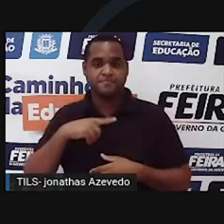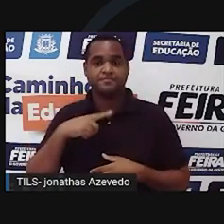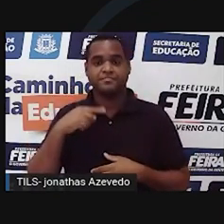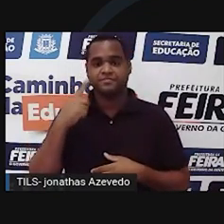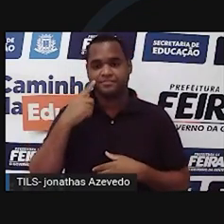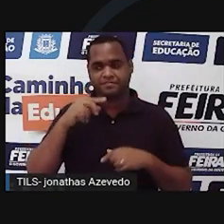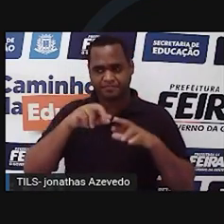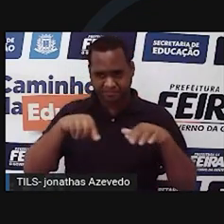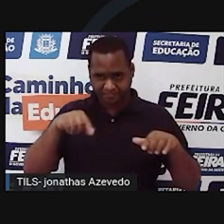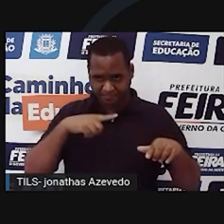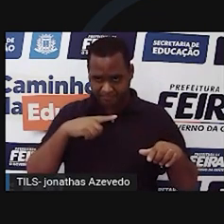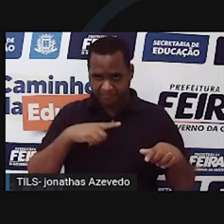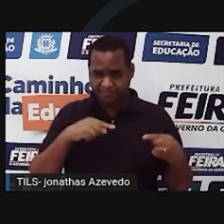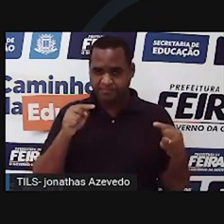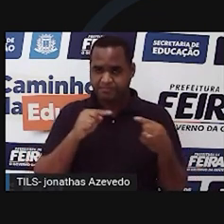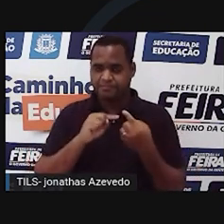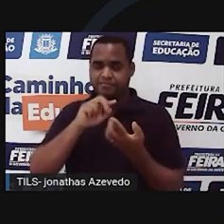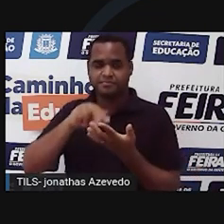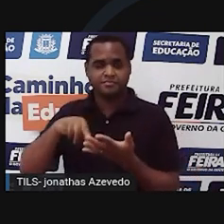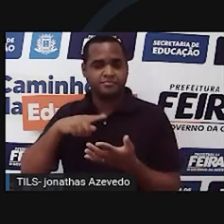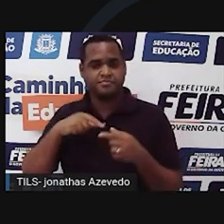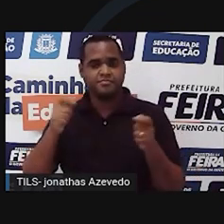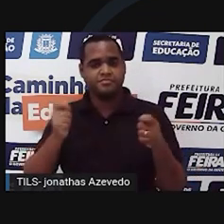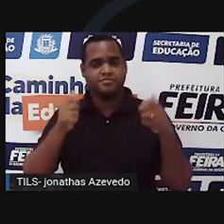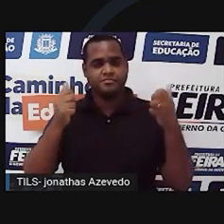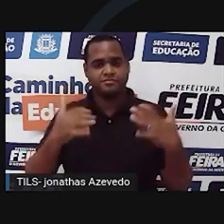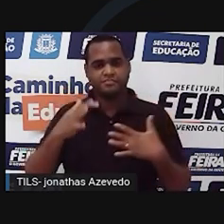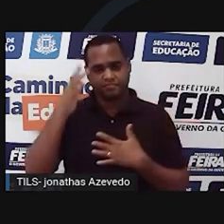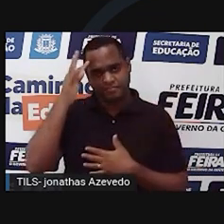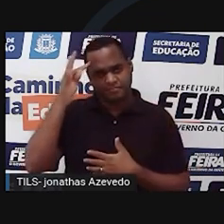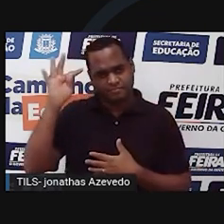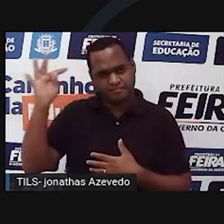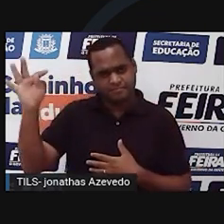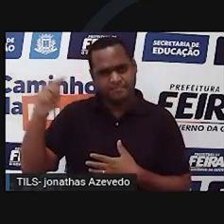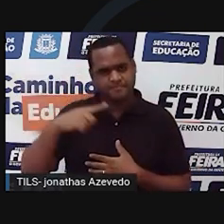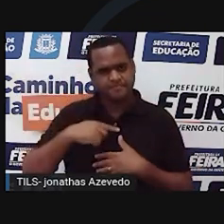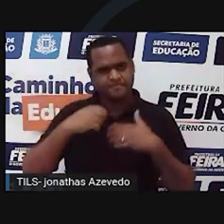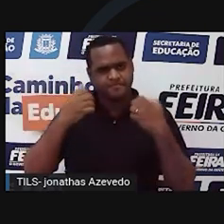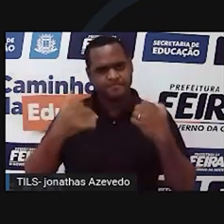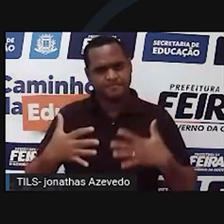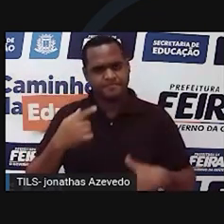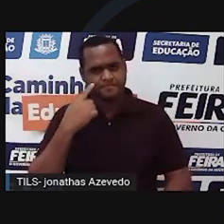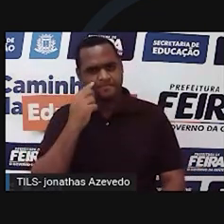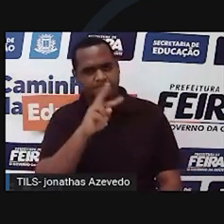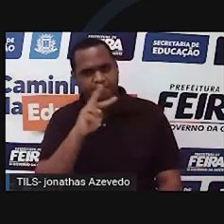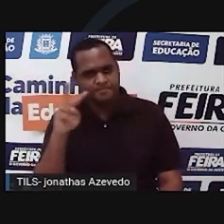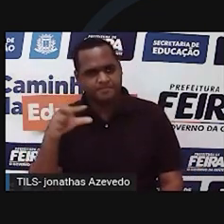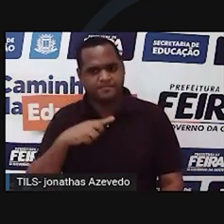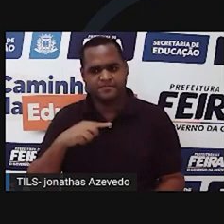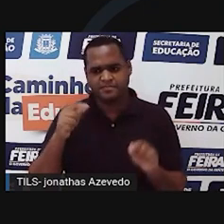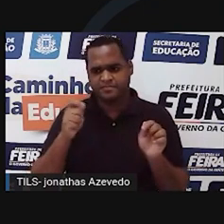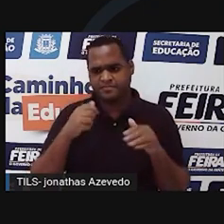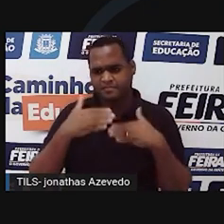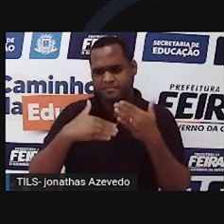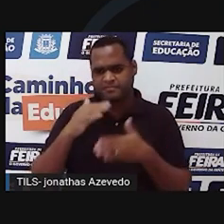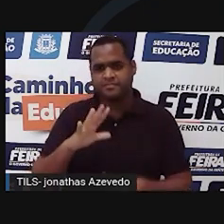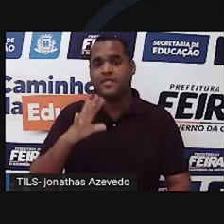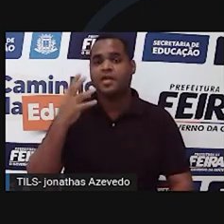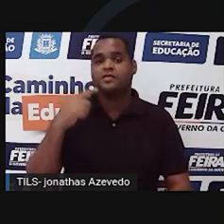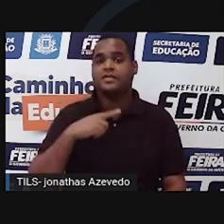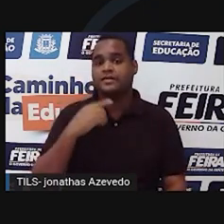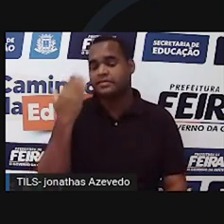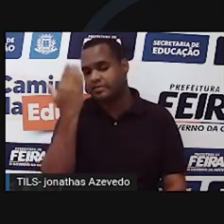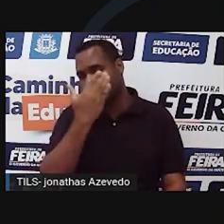vêm em doses adequadas, de tal forma que a teoria tenta explicar o que se observa e prever fatos ainda não observados,